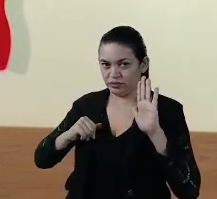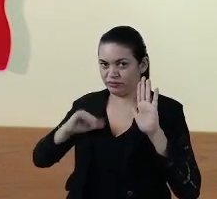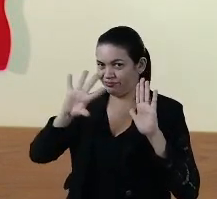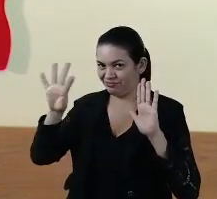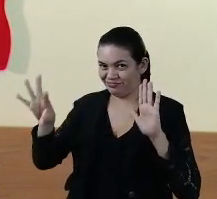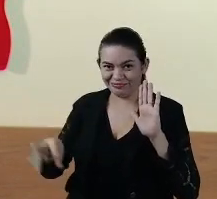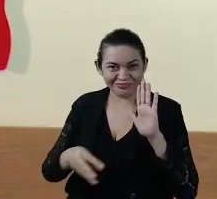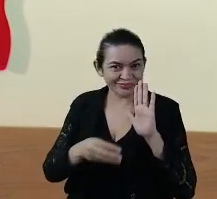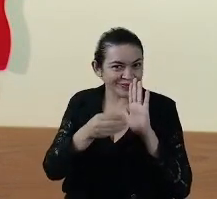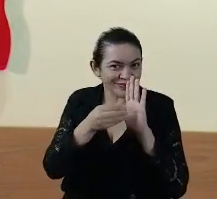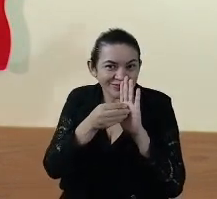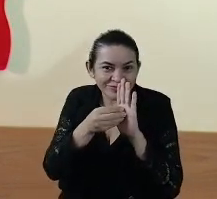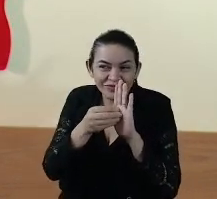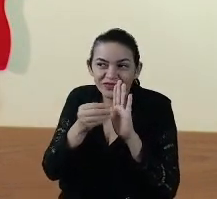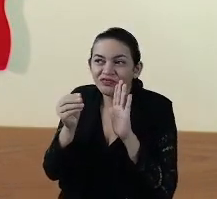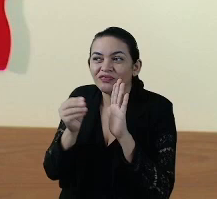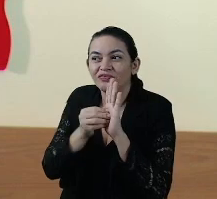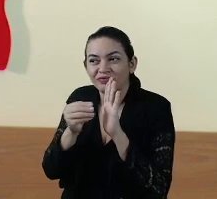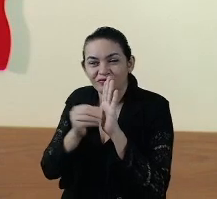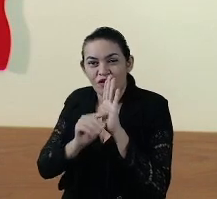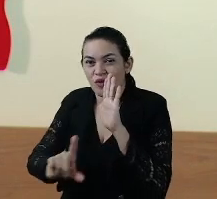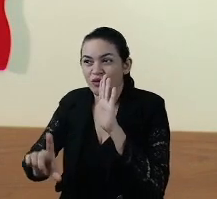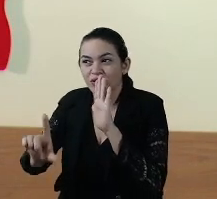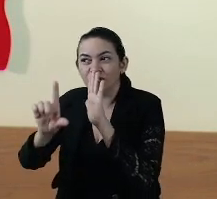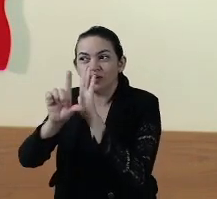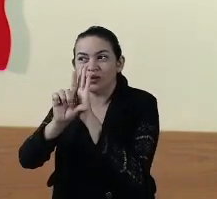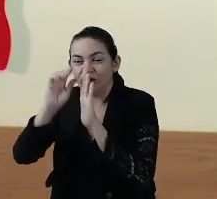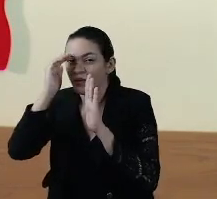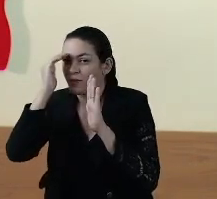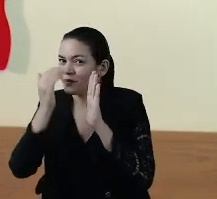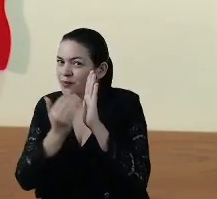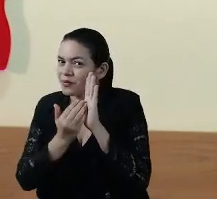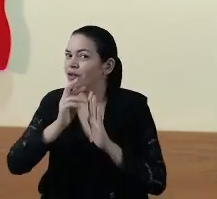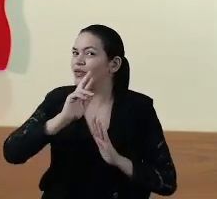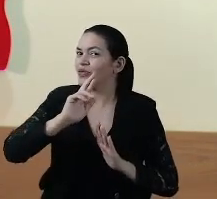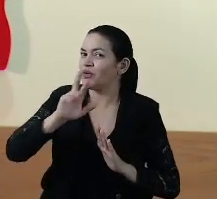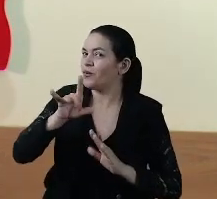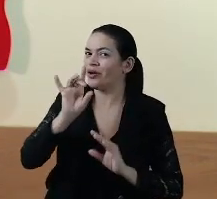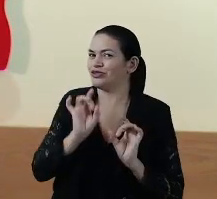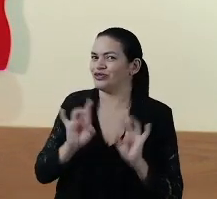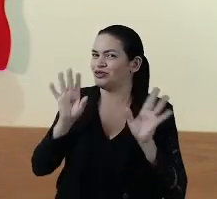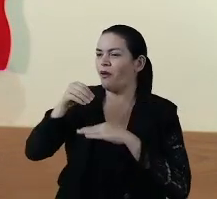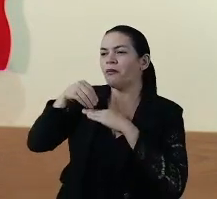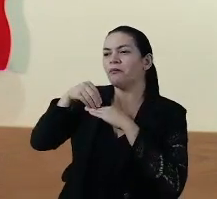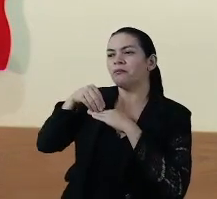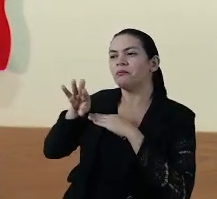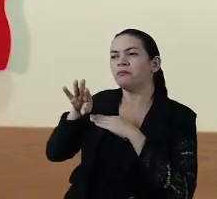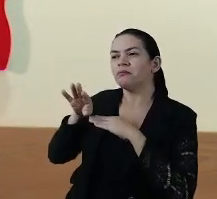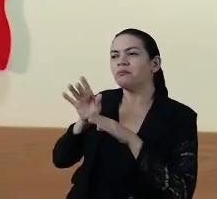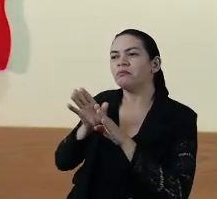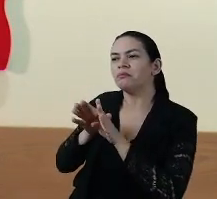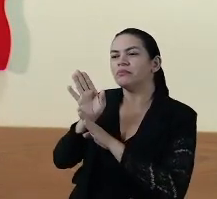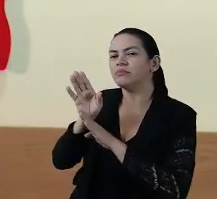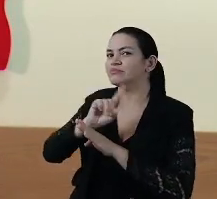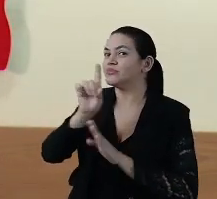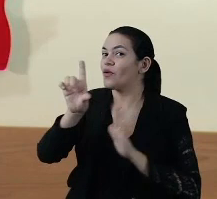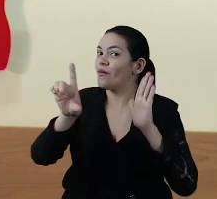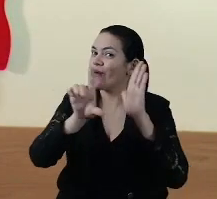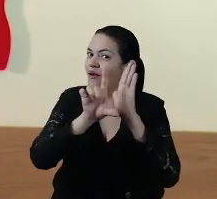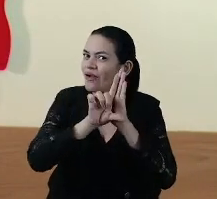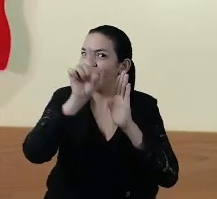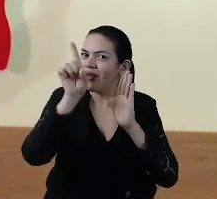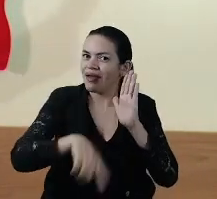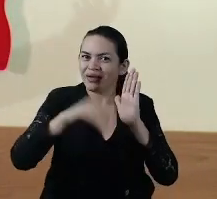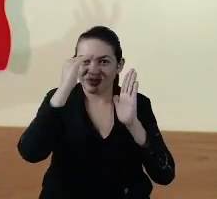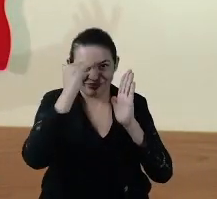uma ilegalidade. Não é apenas uma recomendação. Leis existem para serem